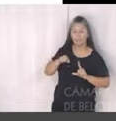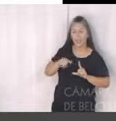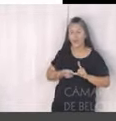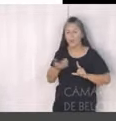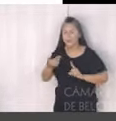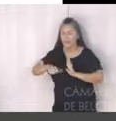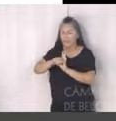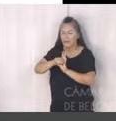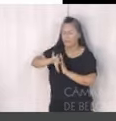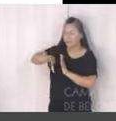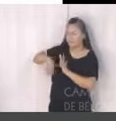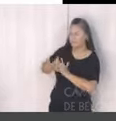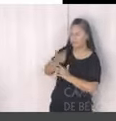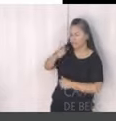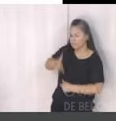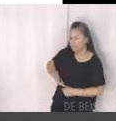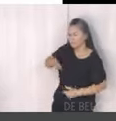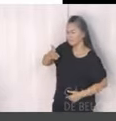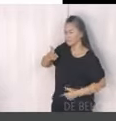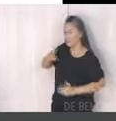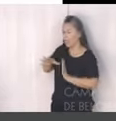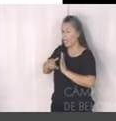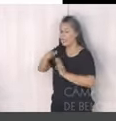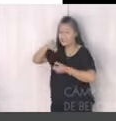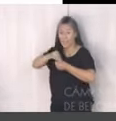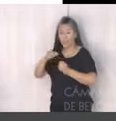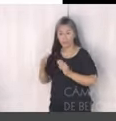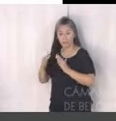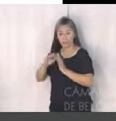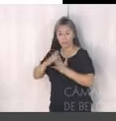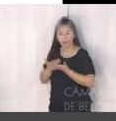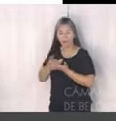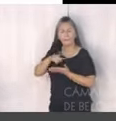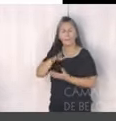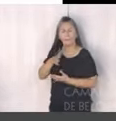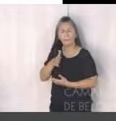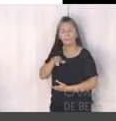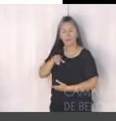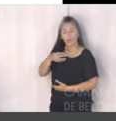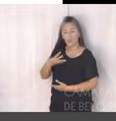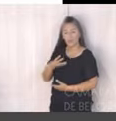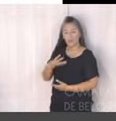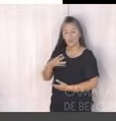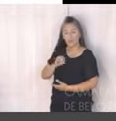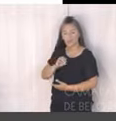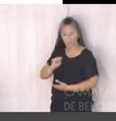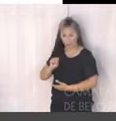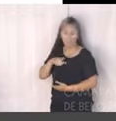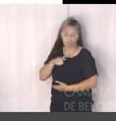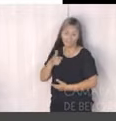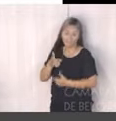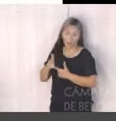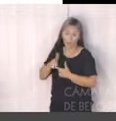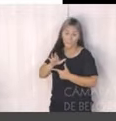contravenções e atos infracionais no interior das escolas municipais, hoje, temos, então, 408 ocorrências